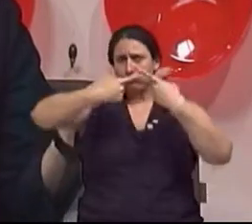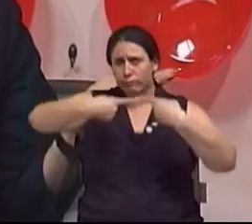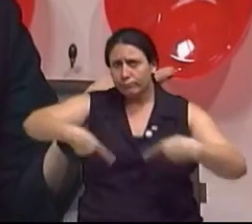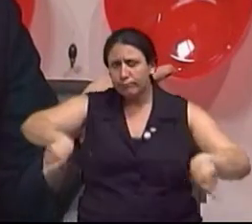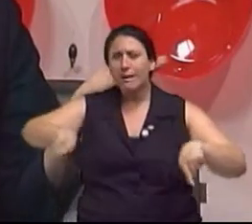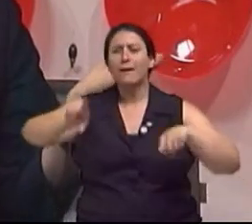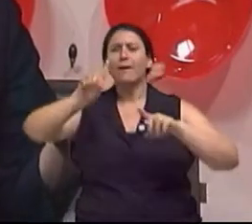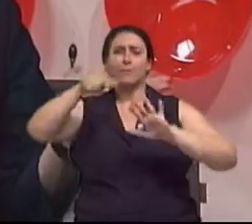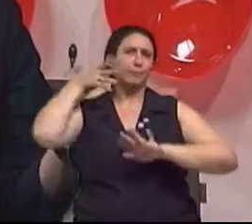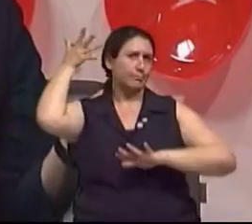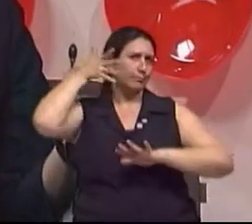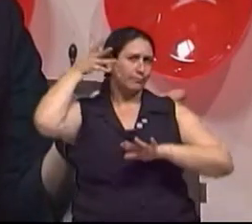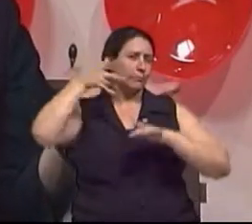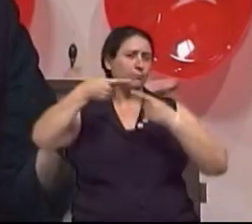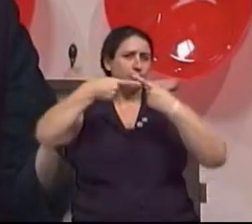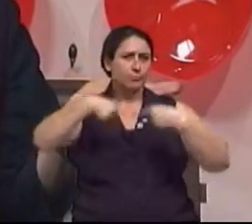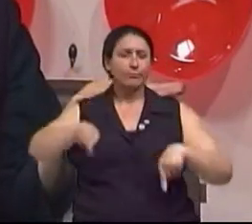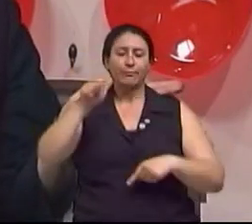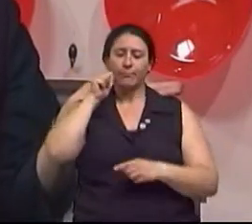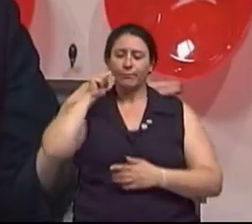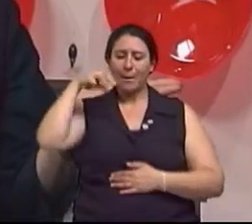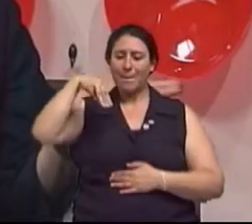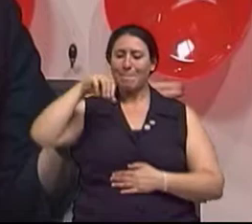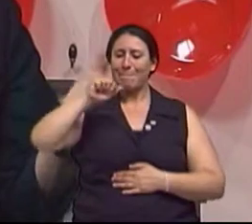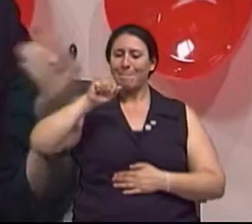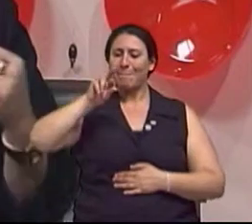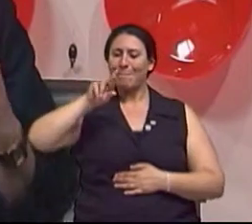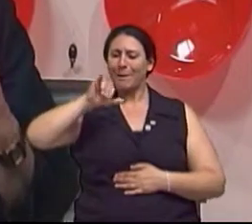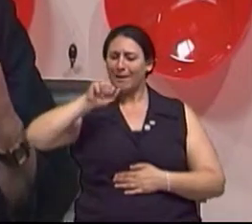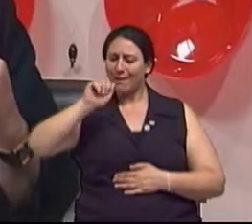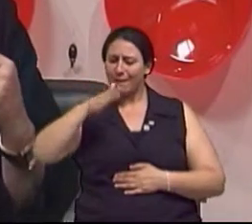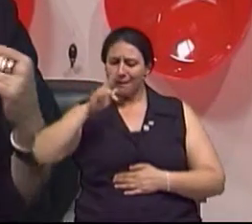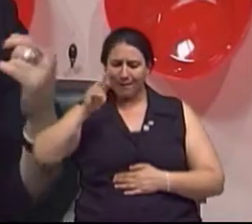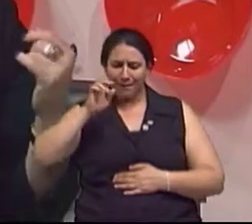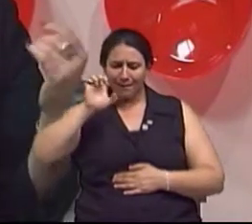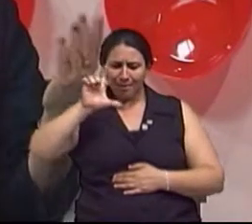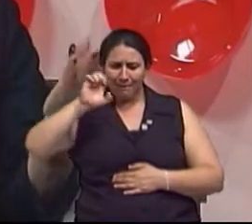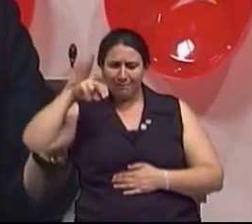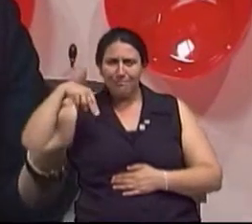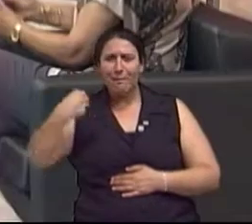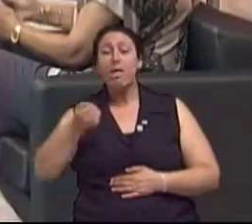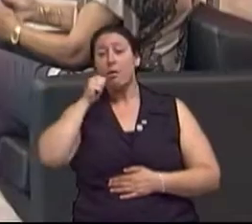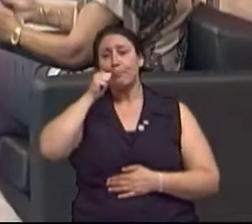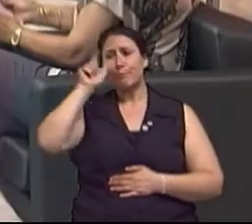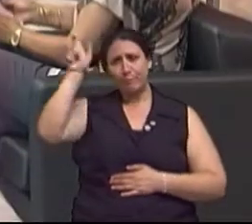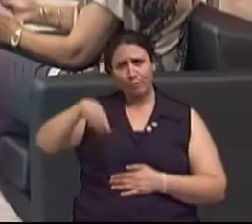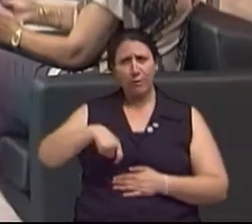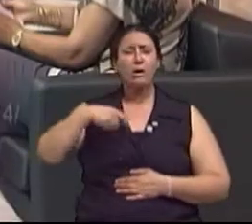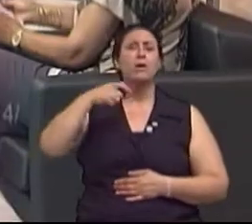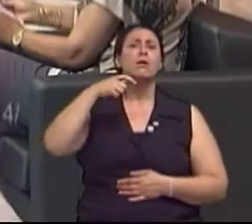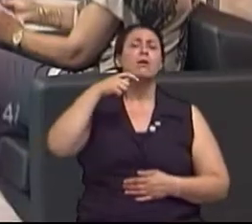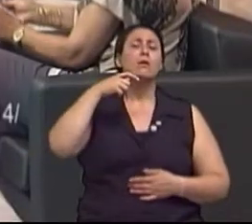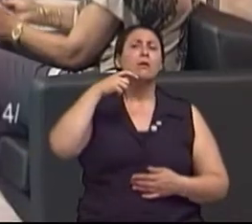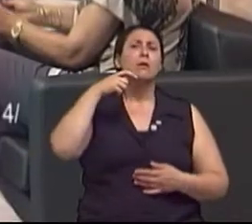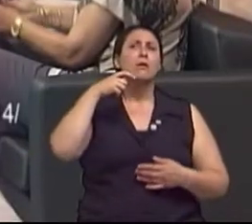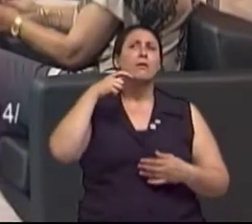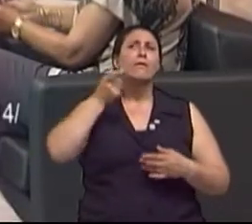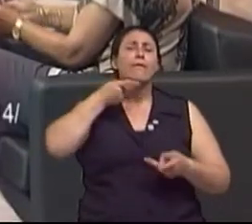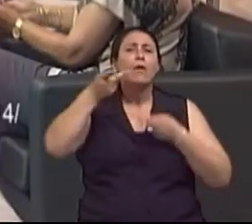Maria Helena. E o Ramita? que vai justamente abordar, não é?